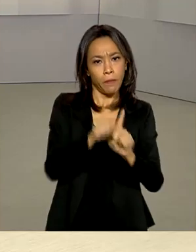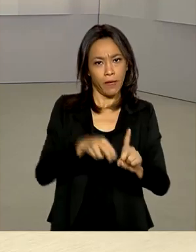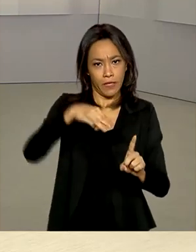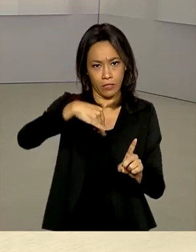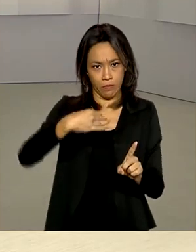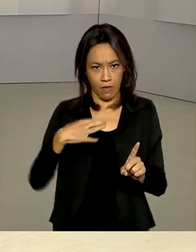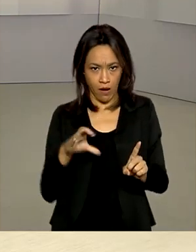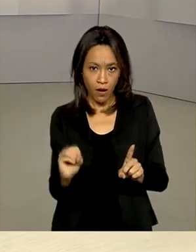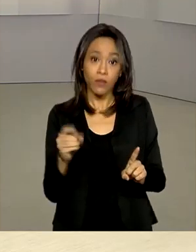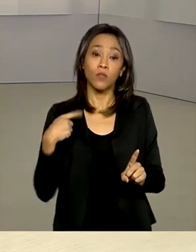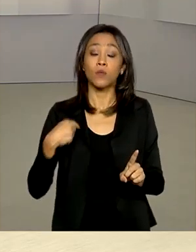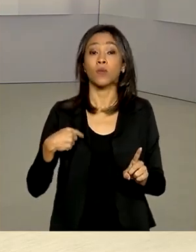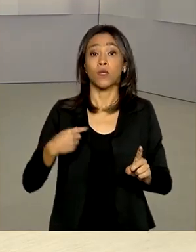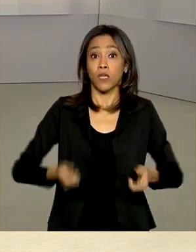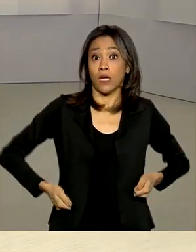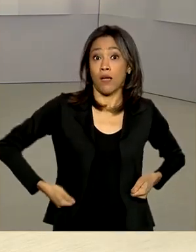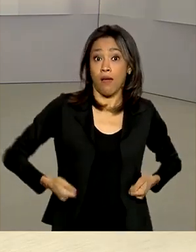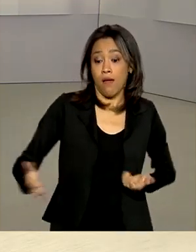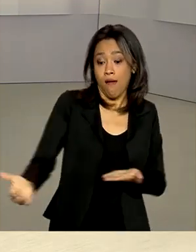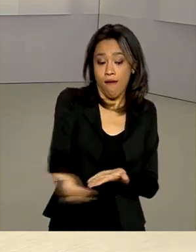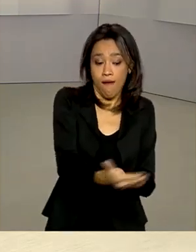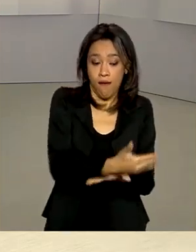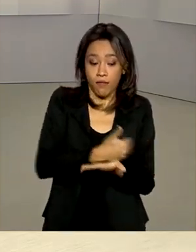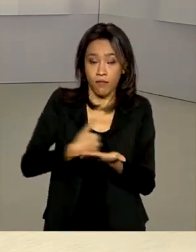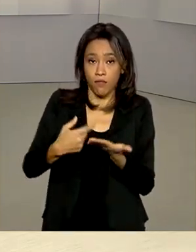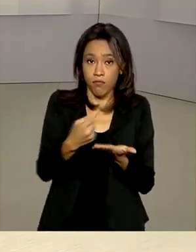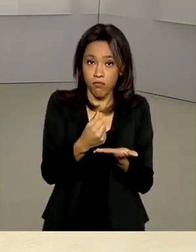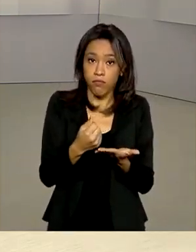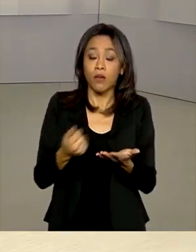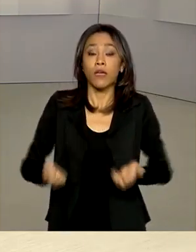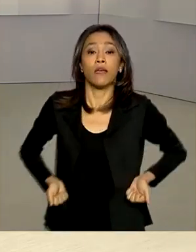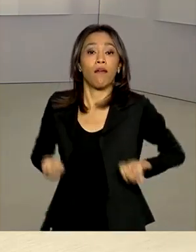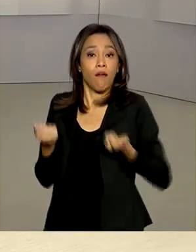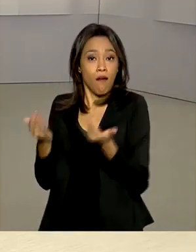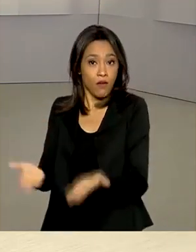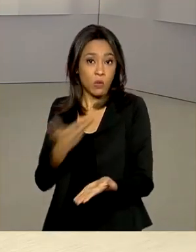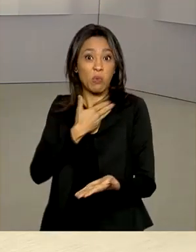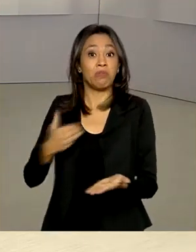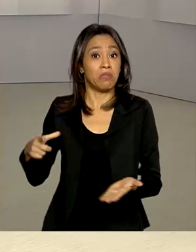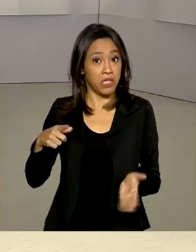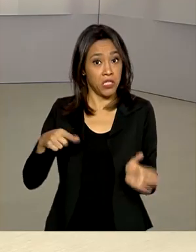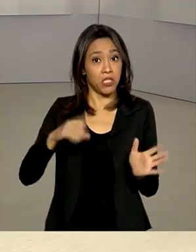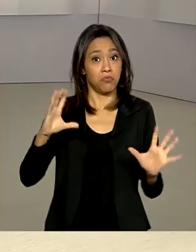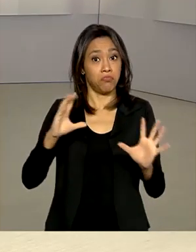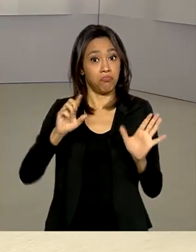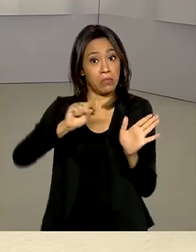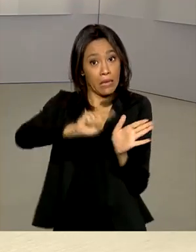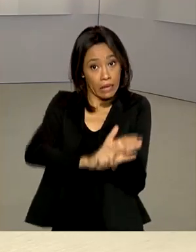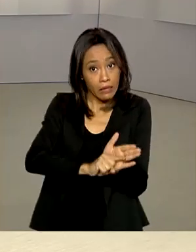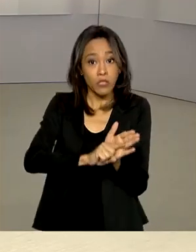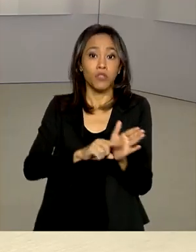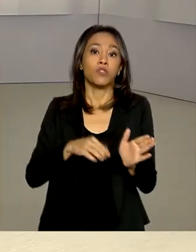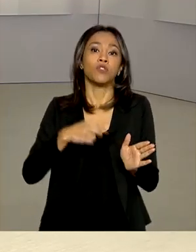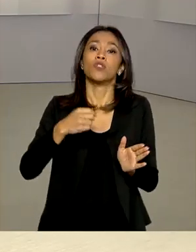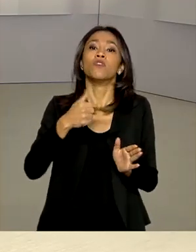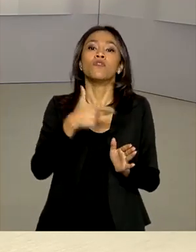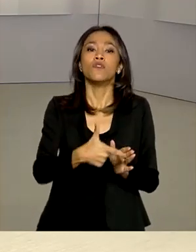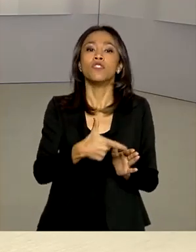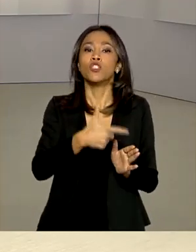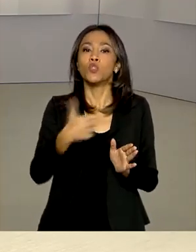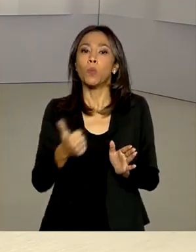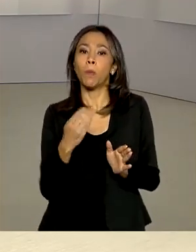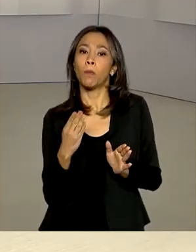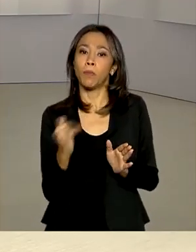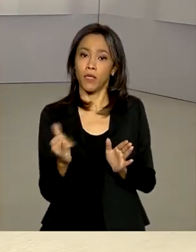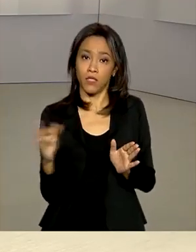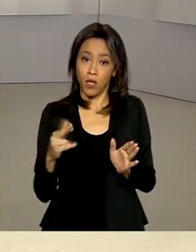entre arrecadação e despesa do governo federal apresentou um saldo negativo de R$ 21 bilhões. O resultado foi divulgado